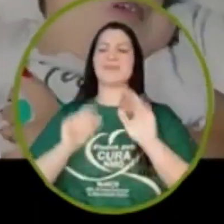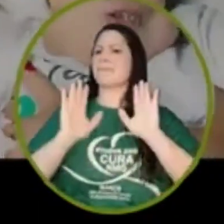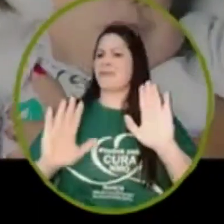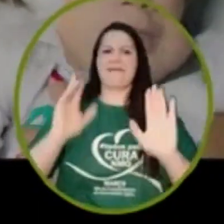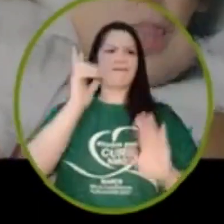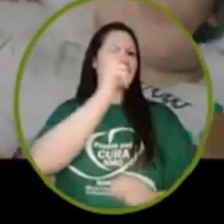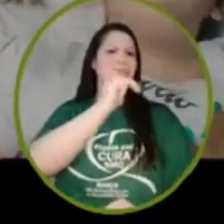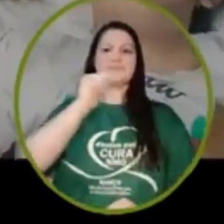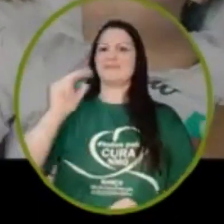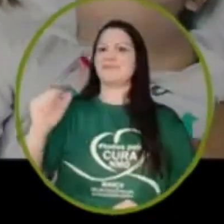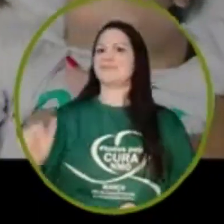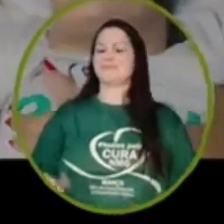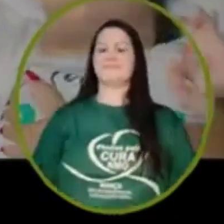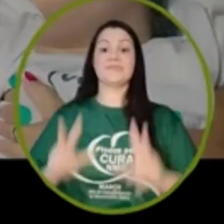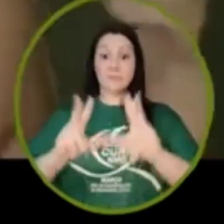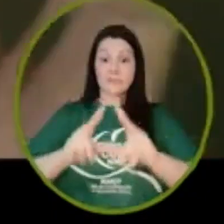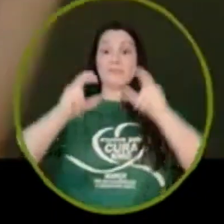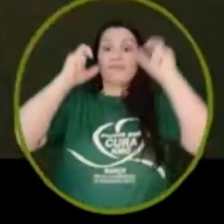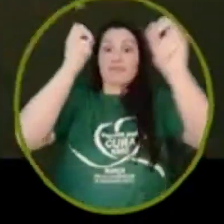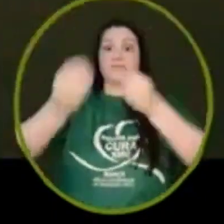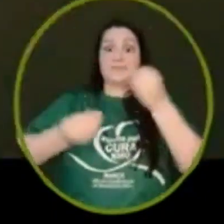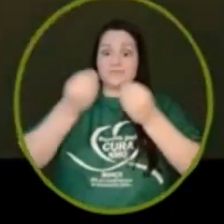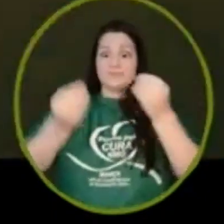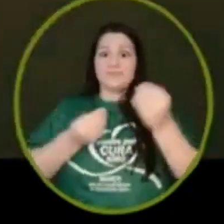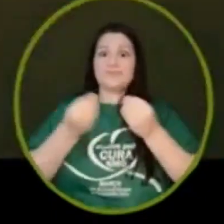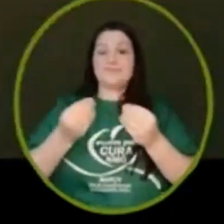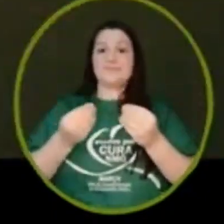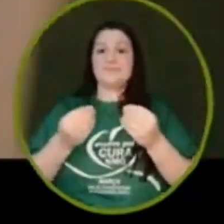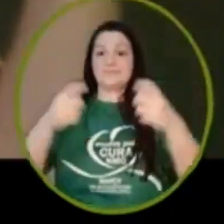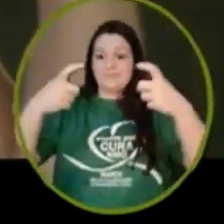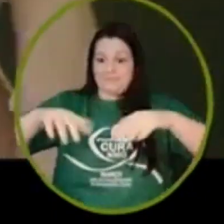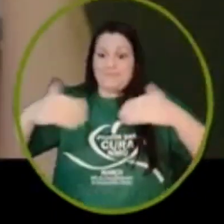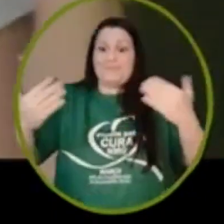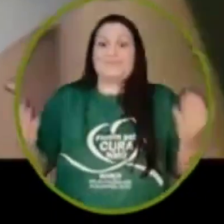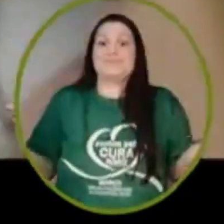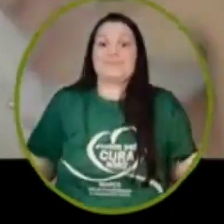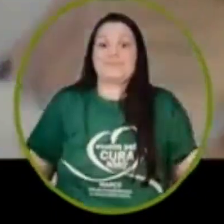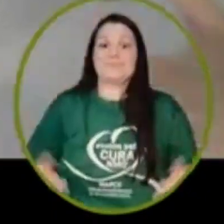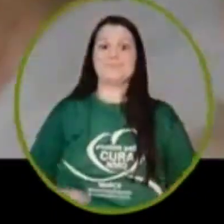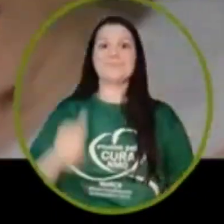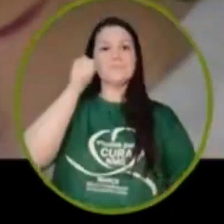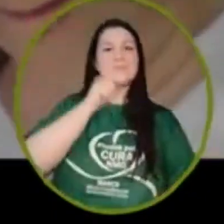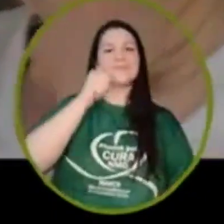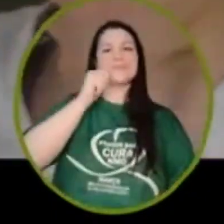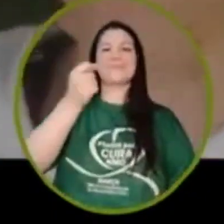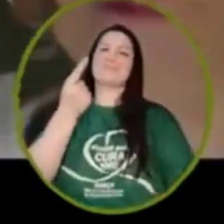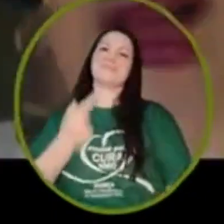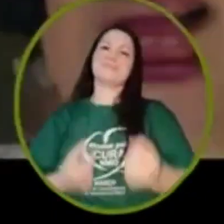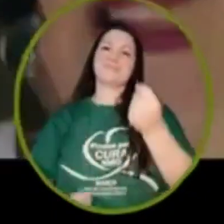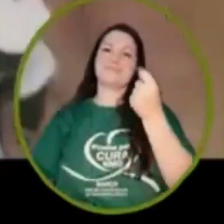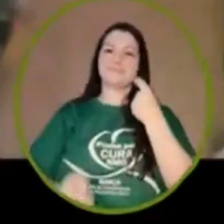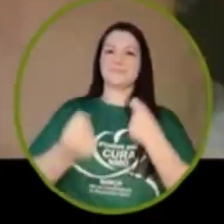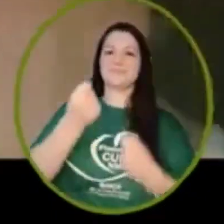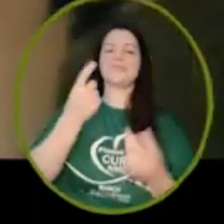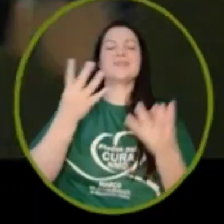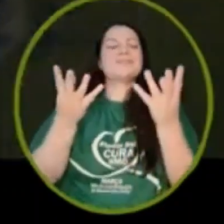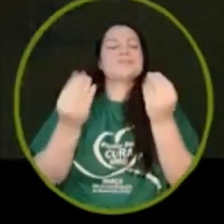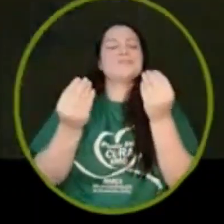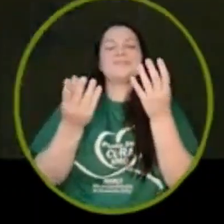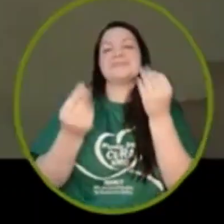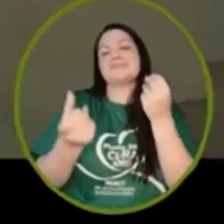nunca para Que força é essa e de onde ela vem Ela é rara,